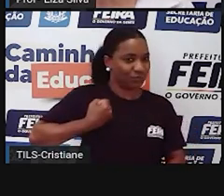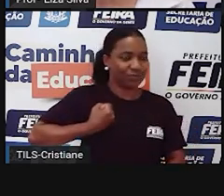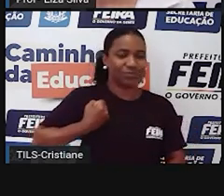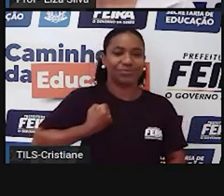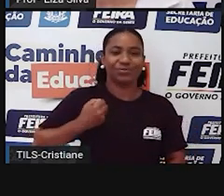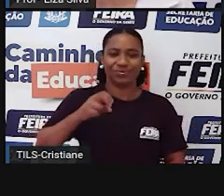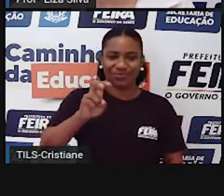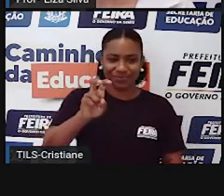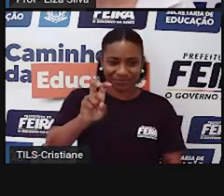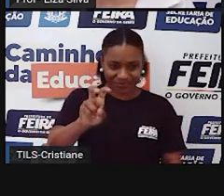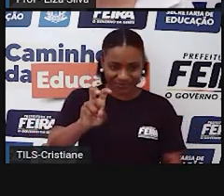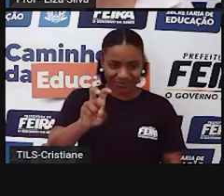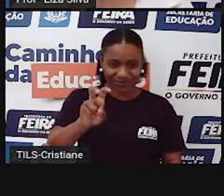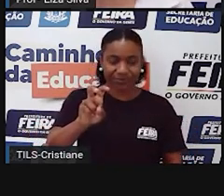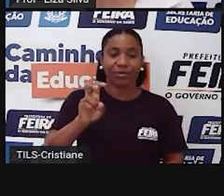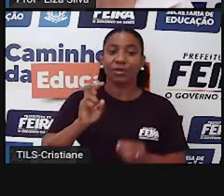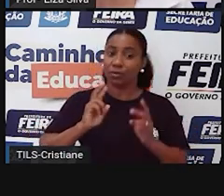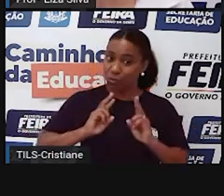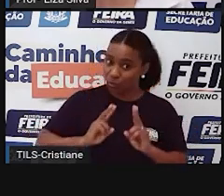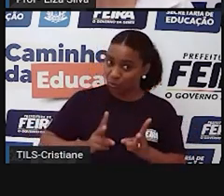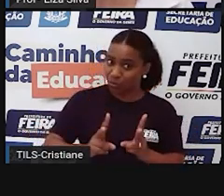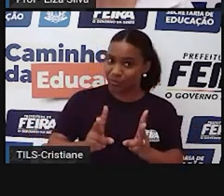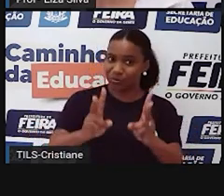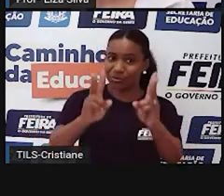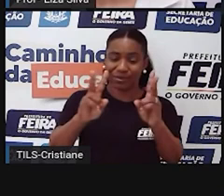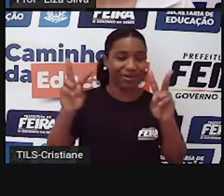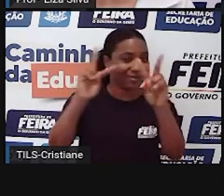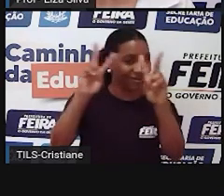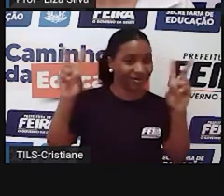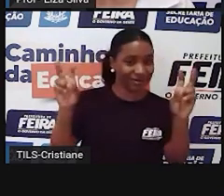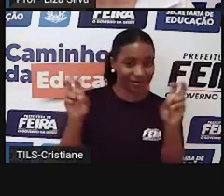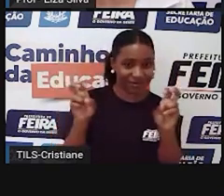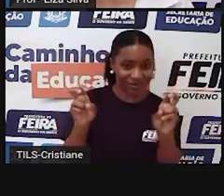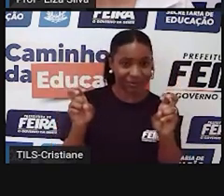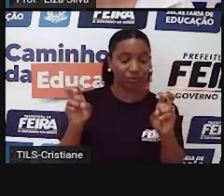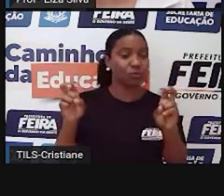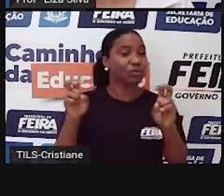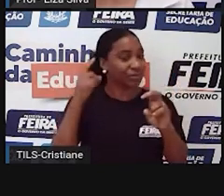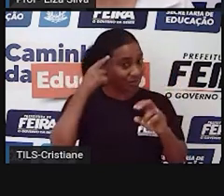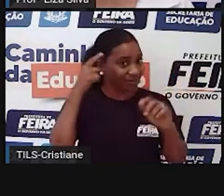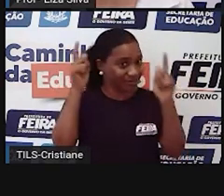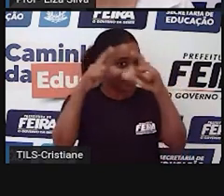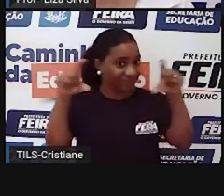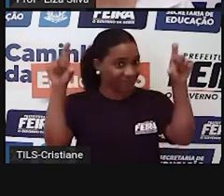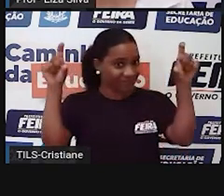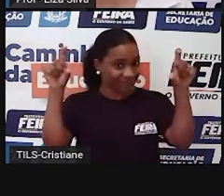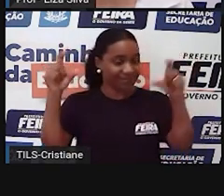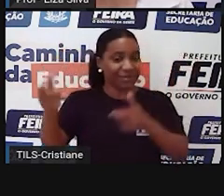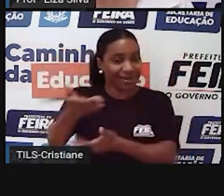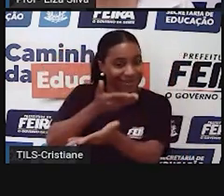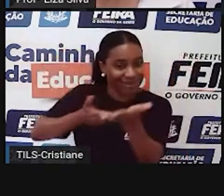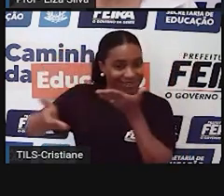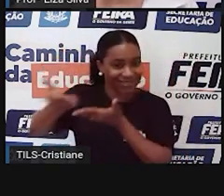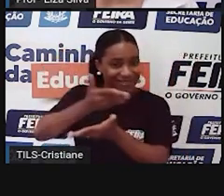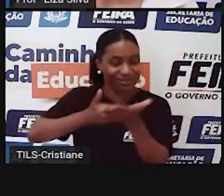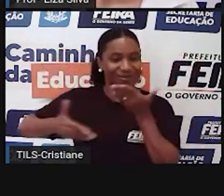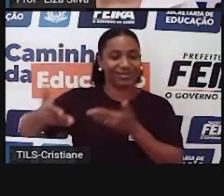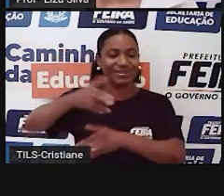nós vamos continuar debatendo o tema Relações Étnico-Raciais, ok?